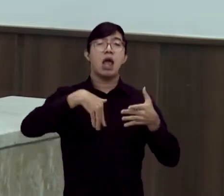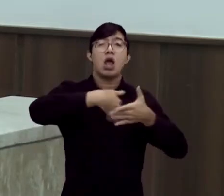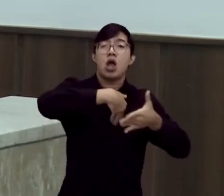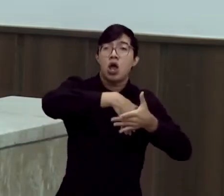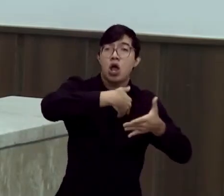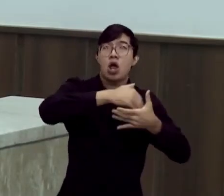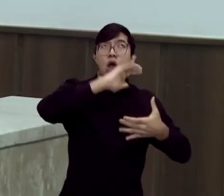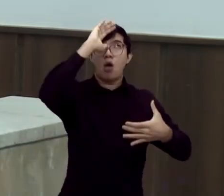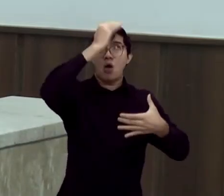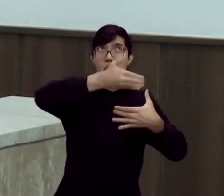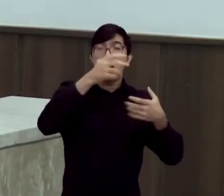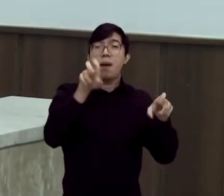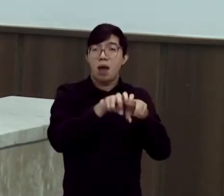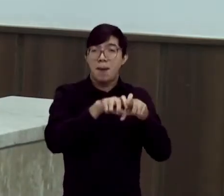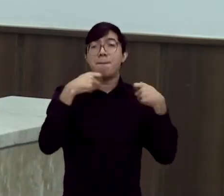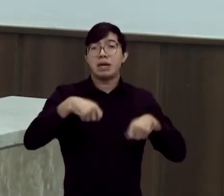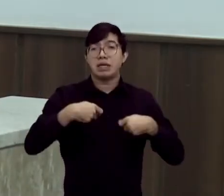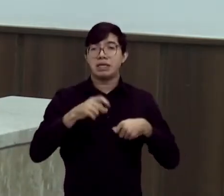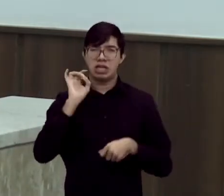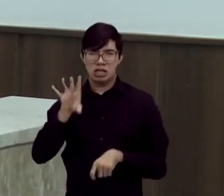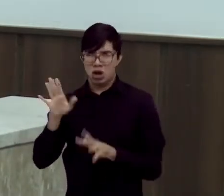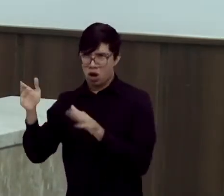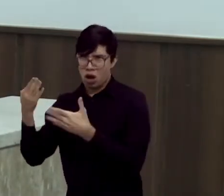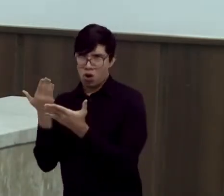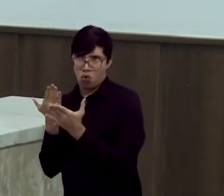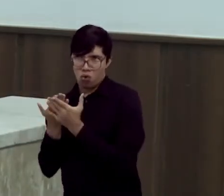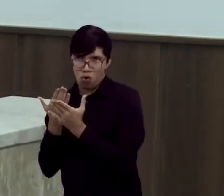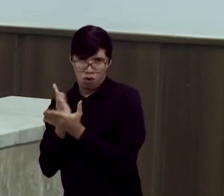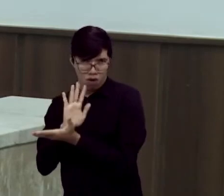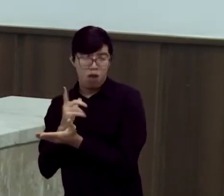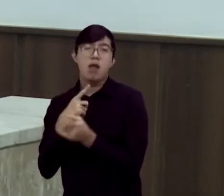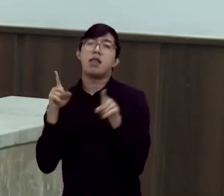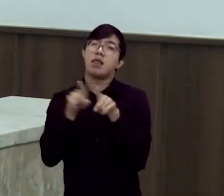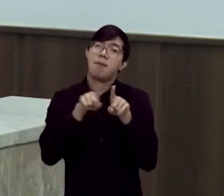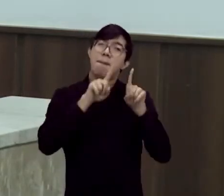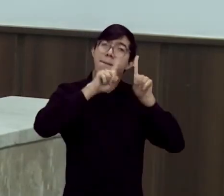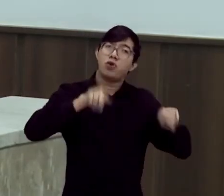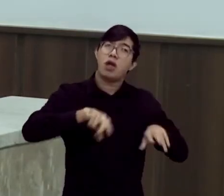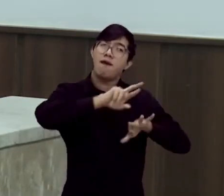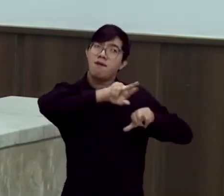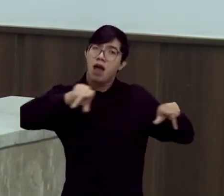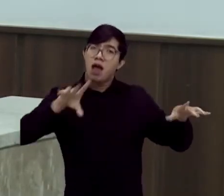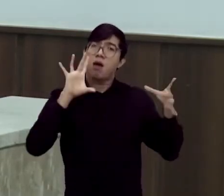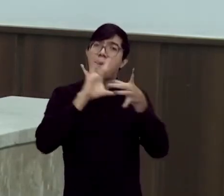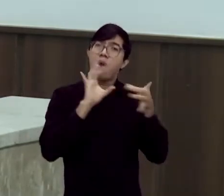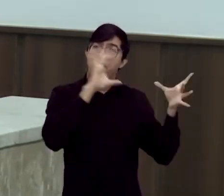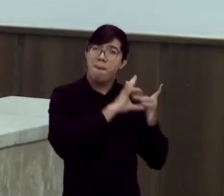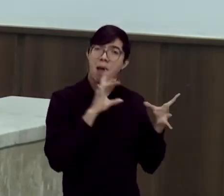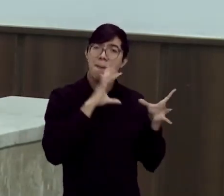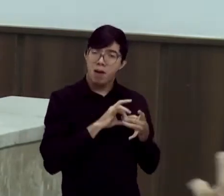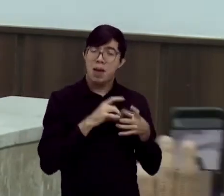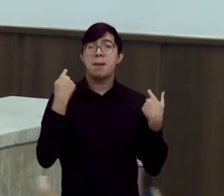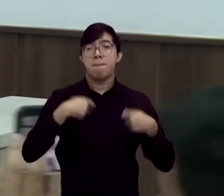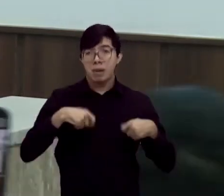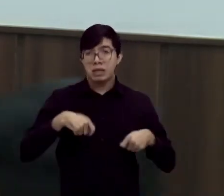porque a escola de tempo integral não é só aula, são aulas, projetos, várias ações que acontecem, que precisam